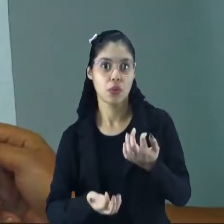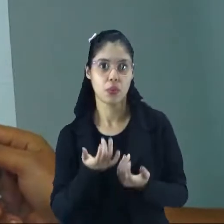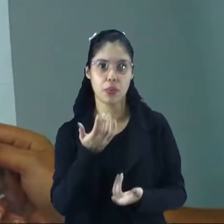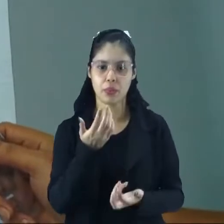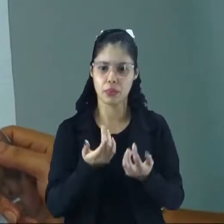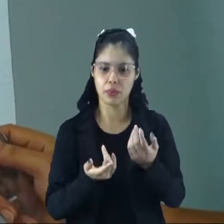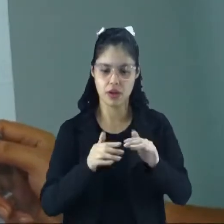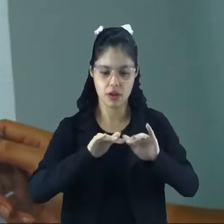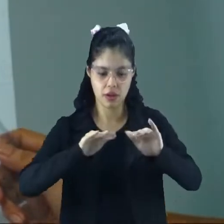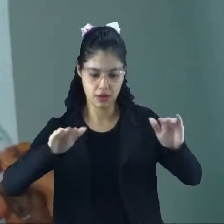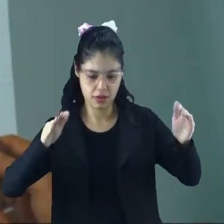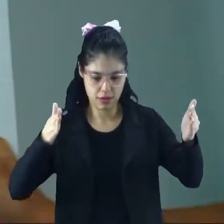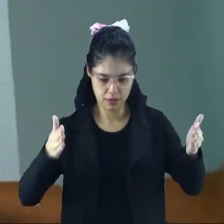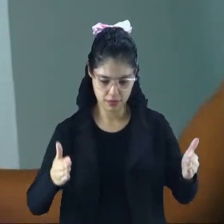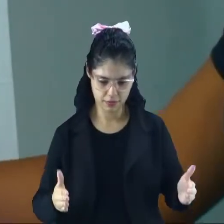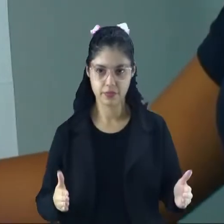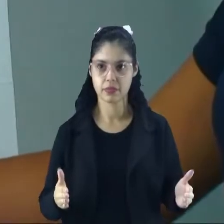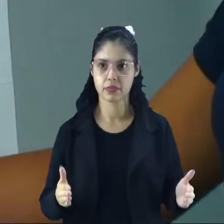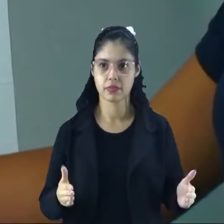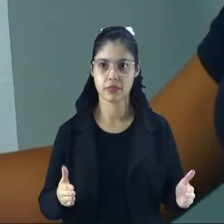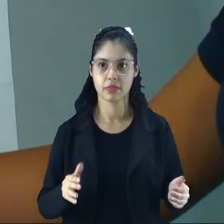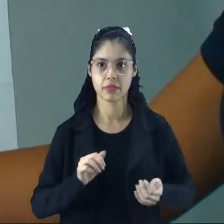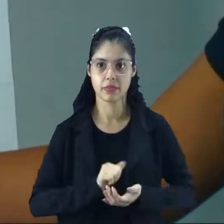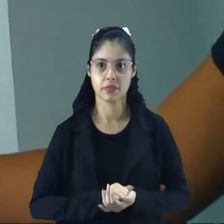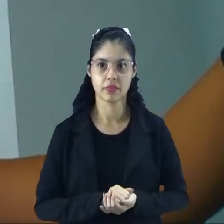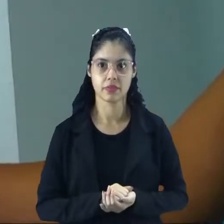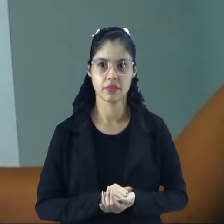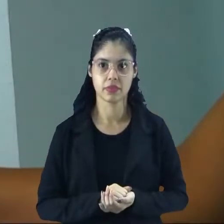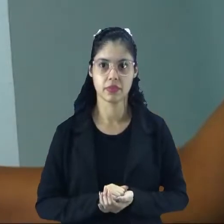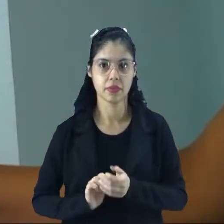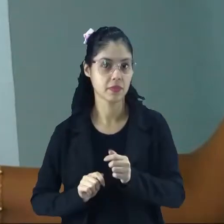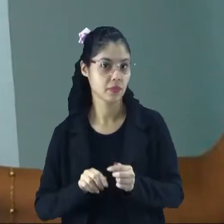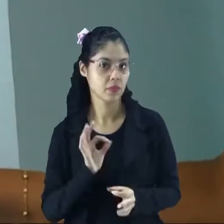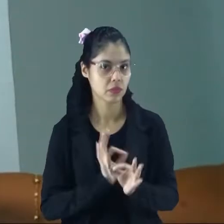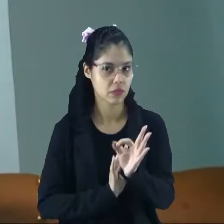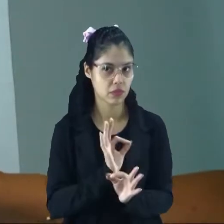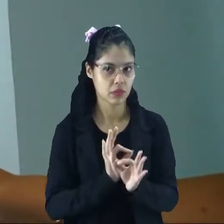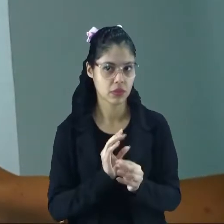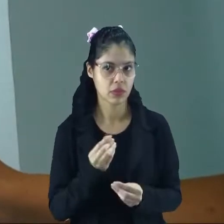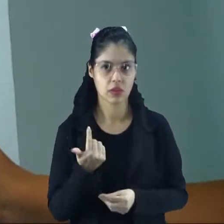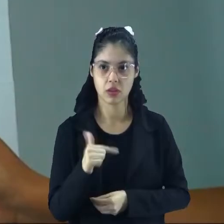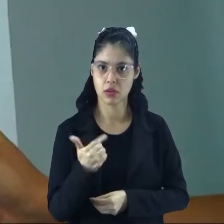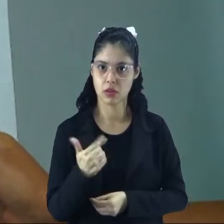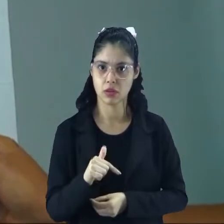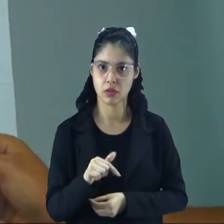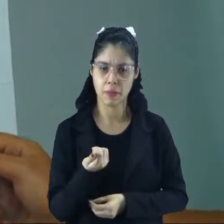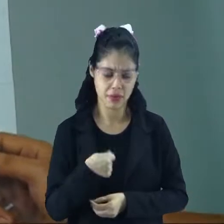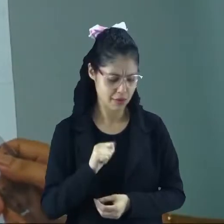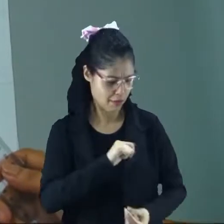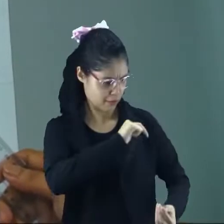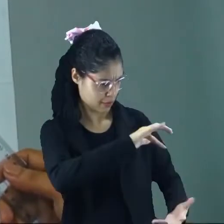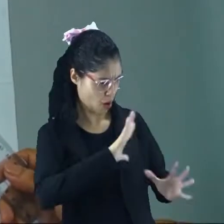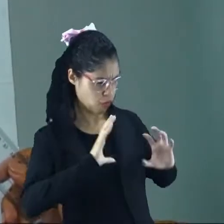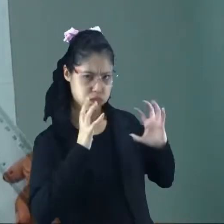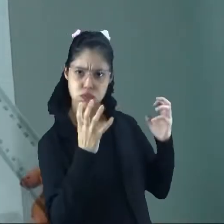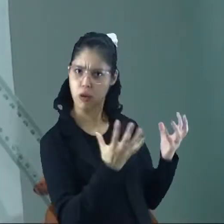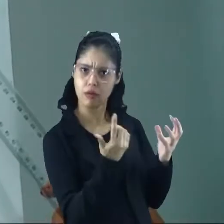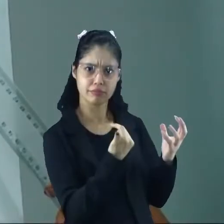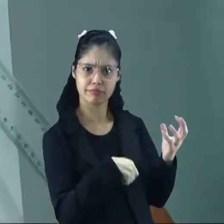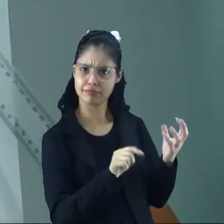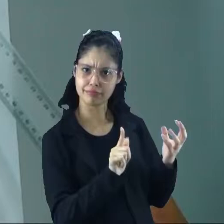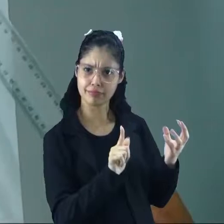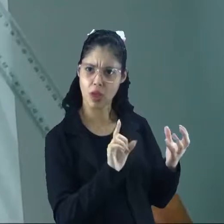como o fogão funcionava sem o botijão de gás,